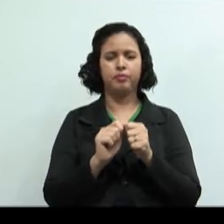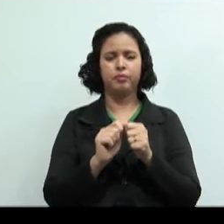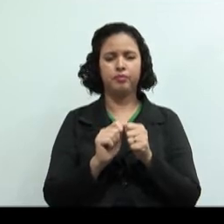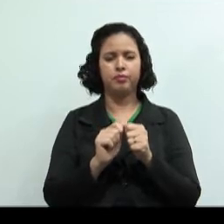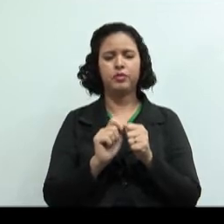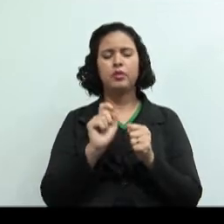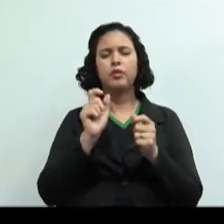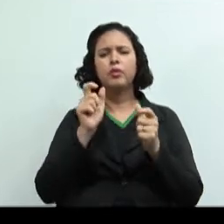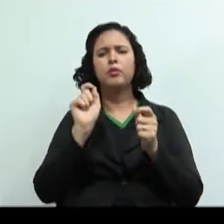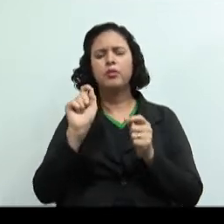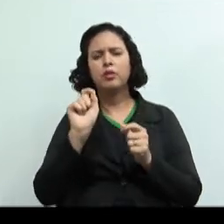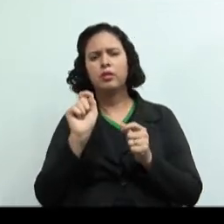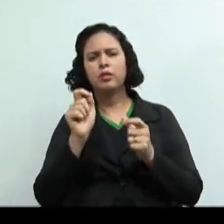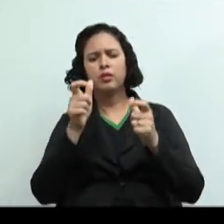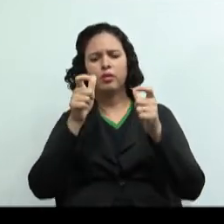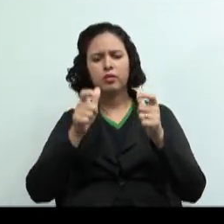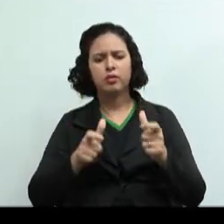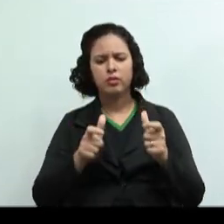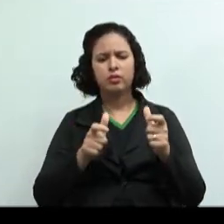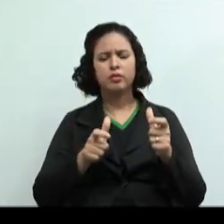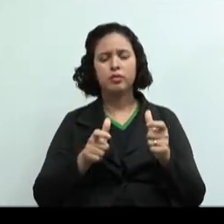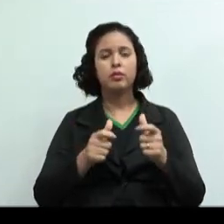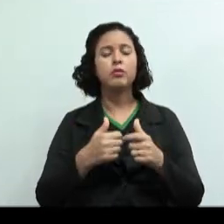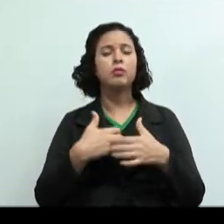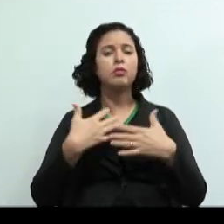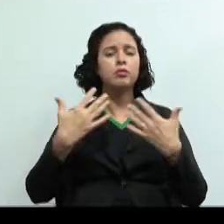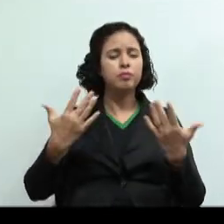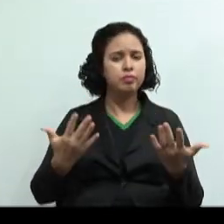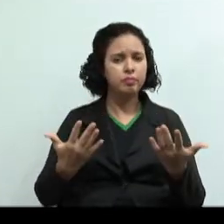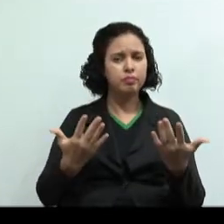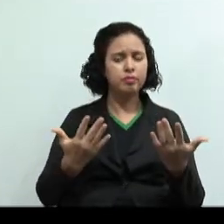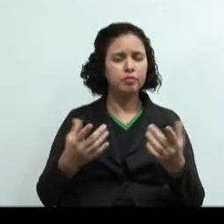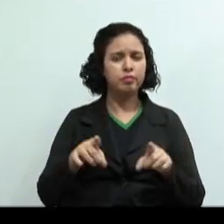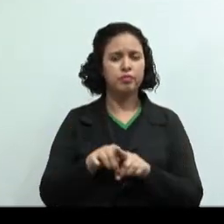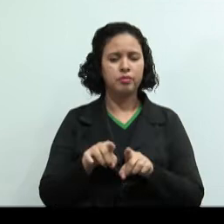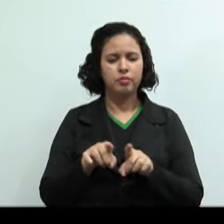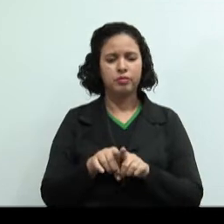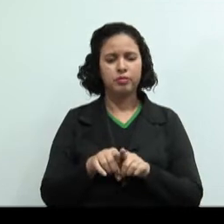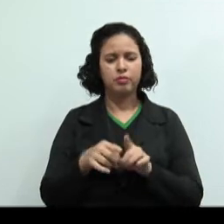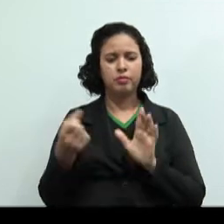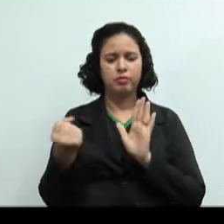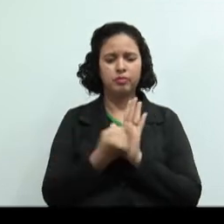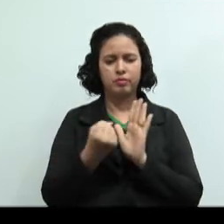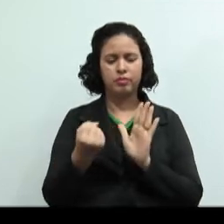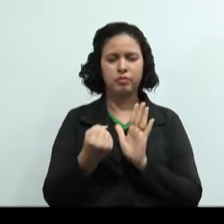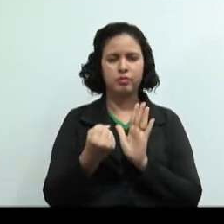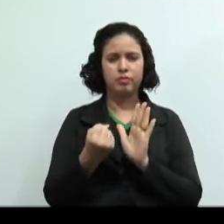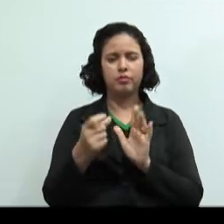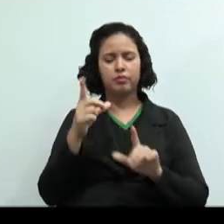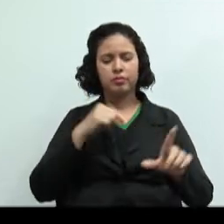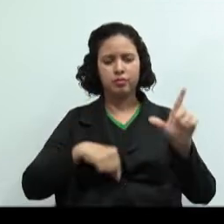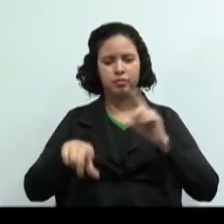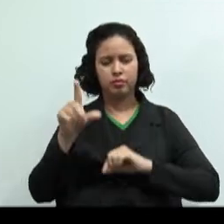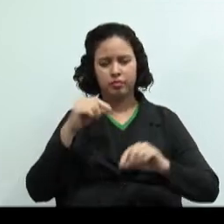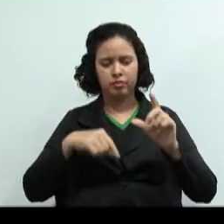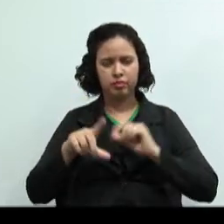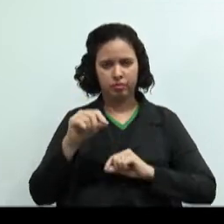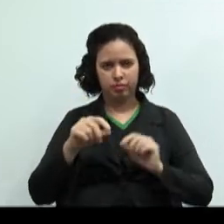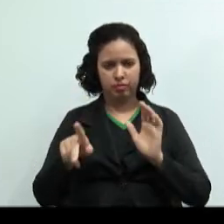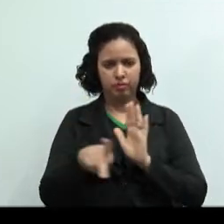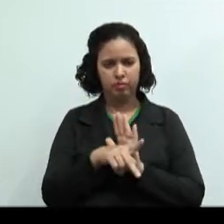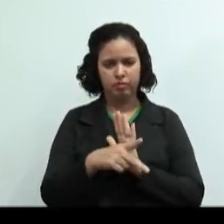quanto, como e quando fabricar, formação de preços, escolhas entre fabricação própria ou terceirizada,